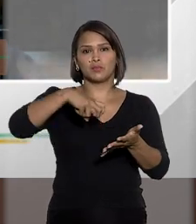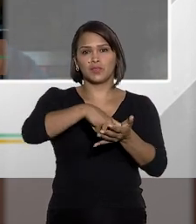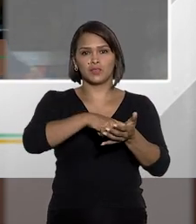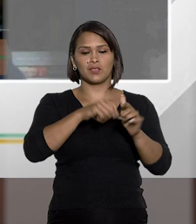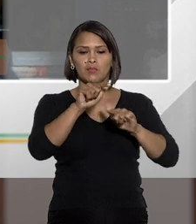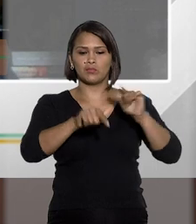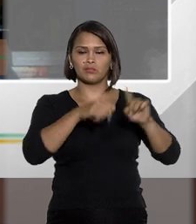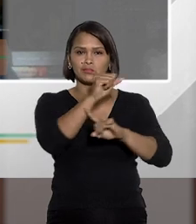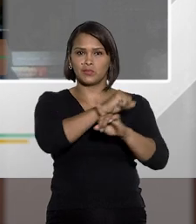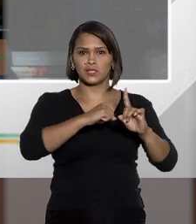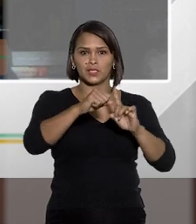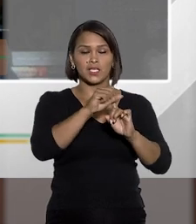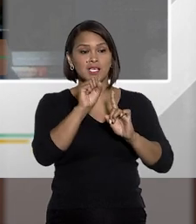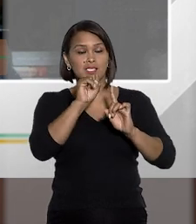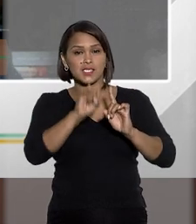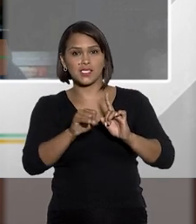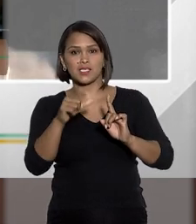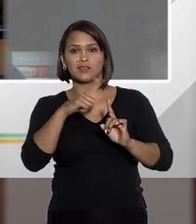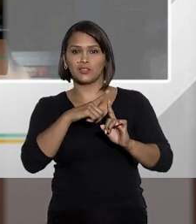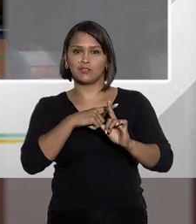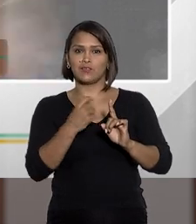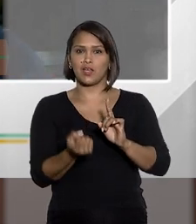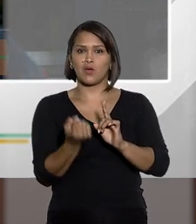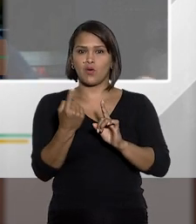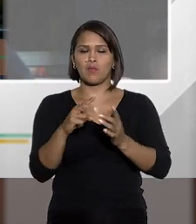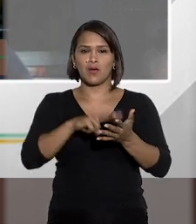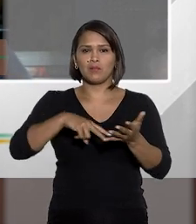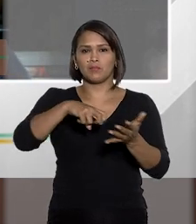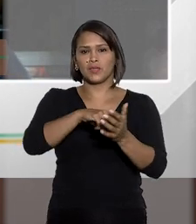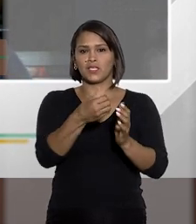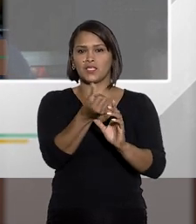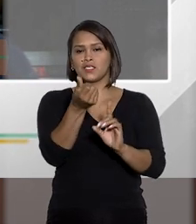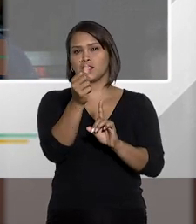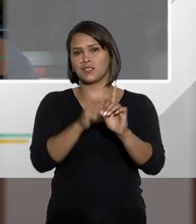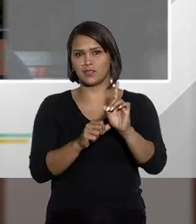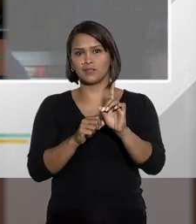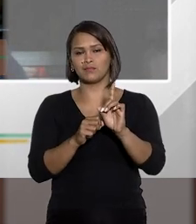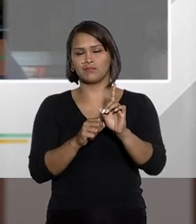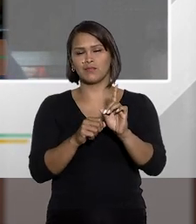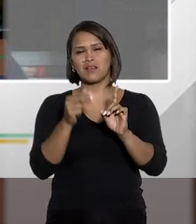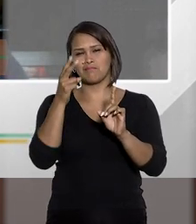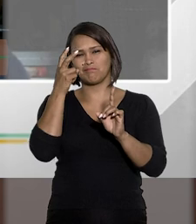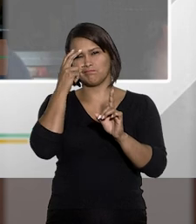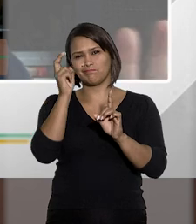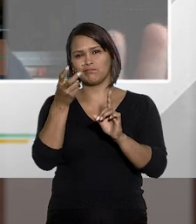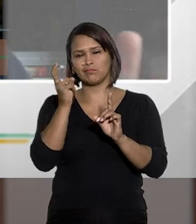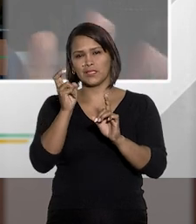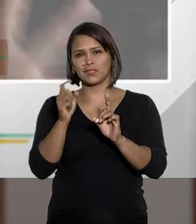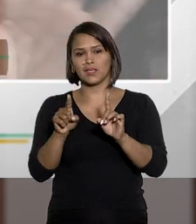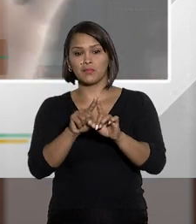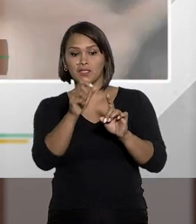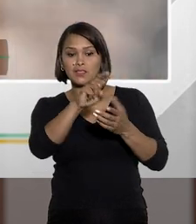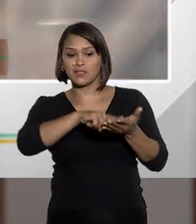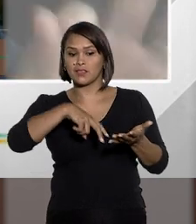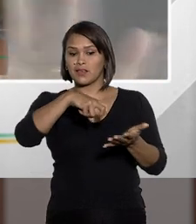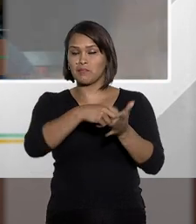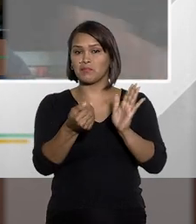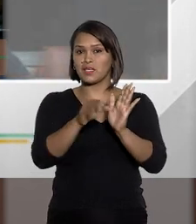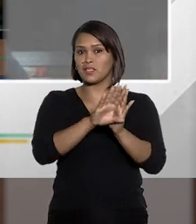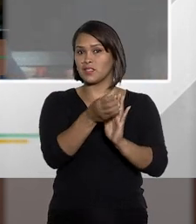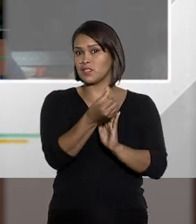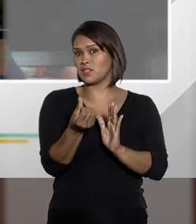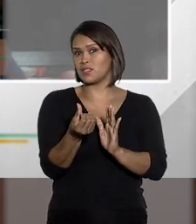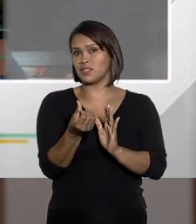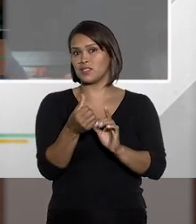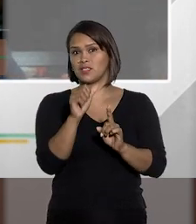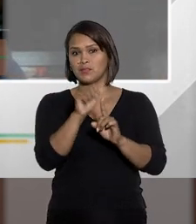prisão por prestação de serviço à comunidade se eu tiver pelo menos uma pena de seis meses. Se a pena não chega a